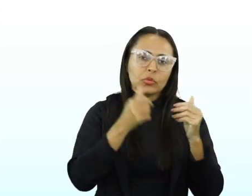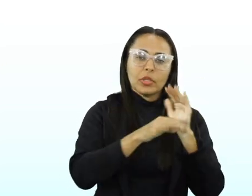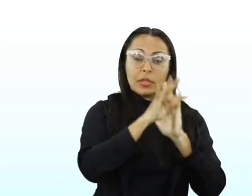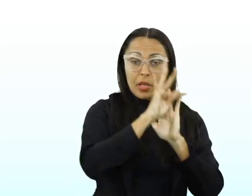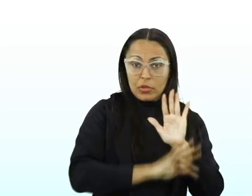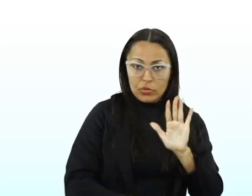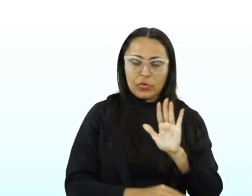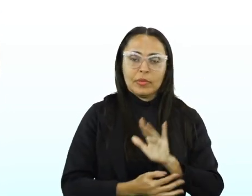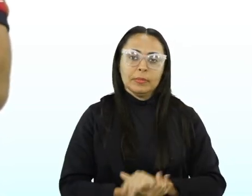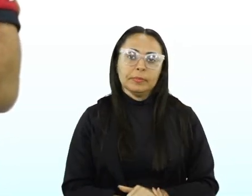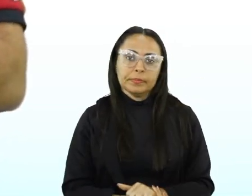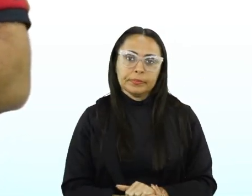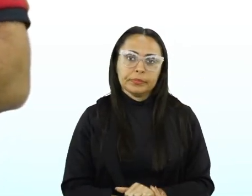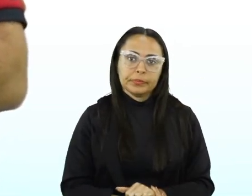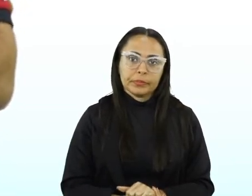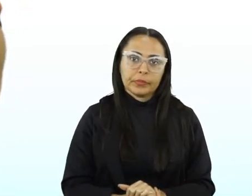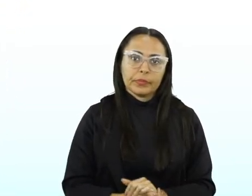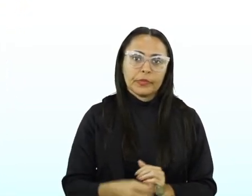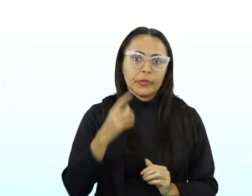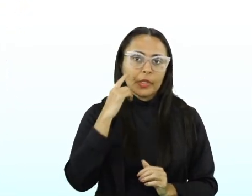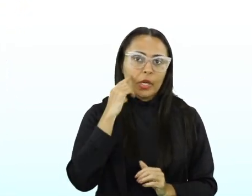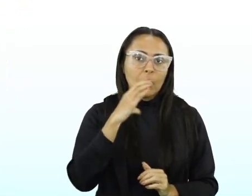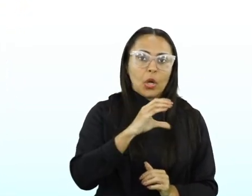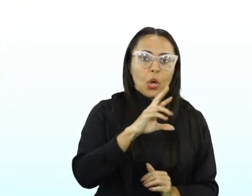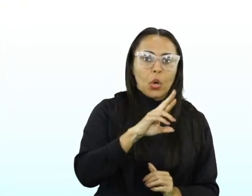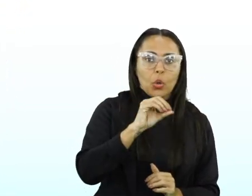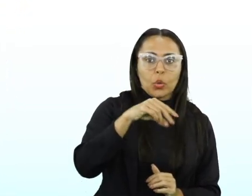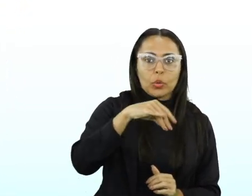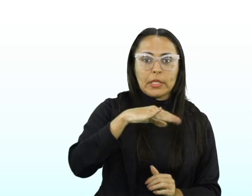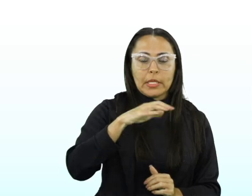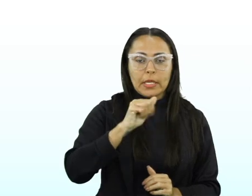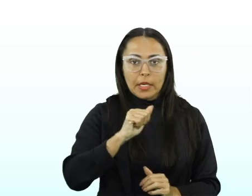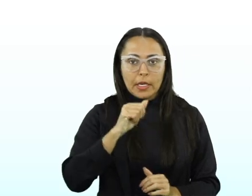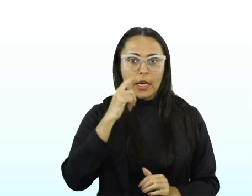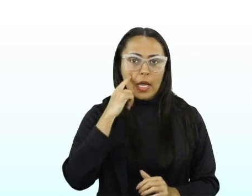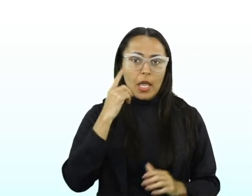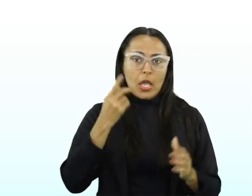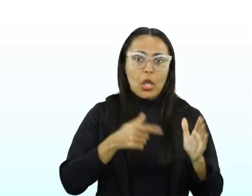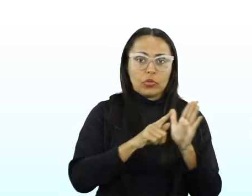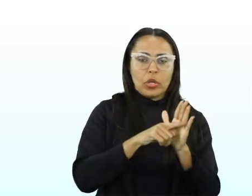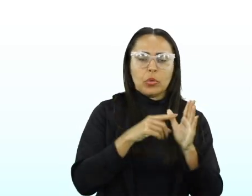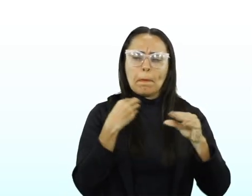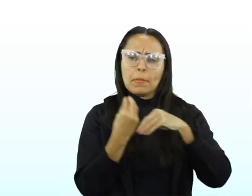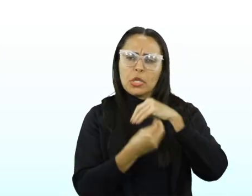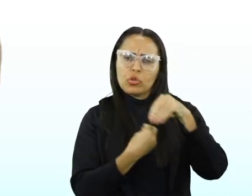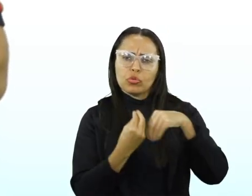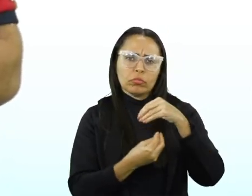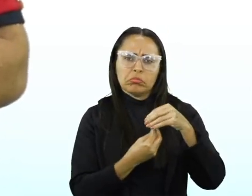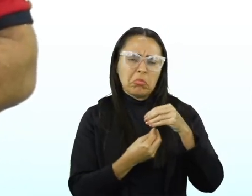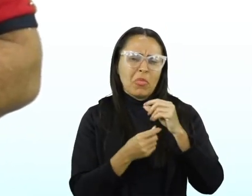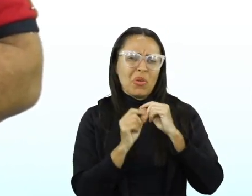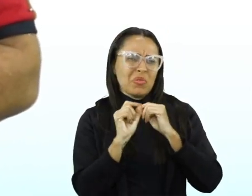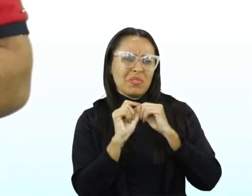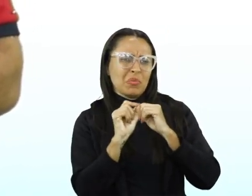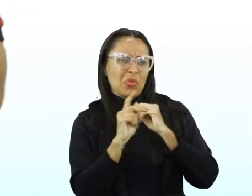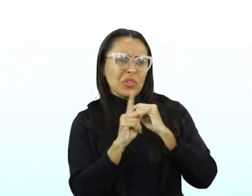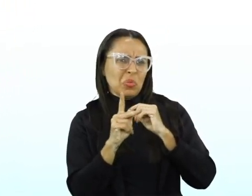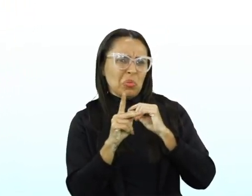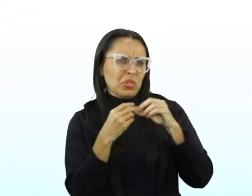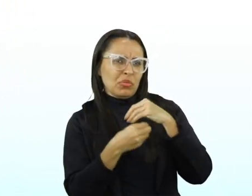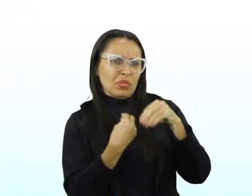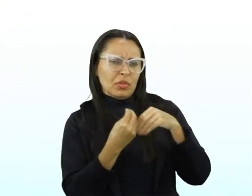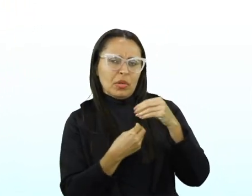de ficção. A crônica, ela é um texto, misto, é um gênero misto. Como assim, professor, misto? Vê só.